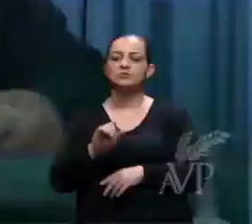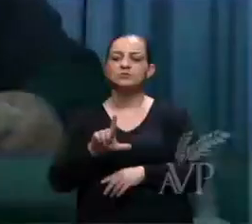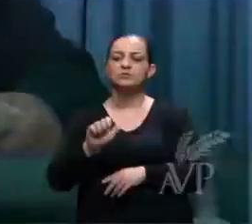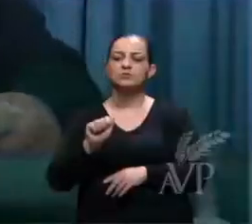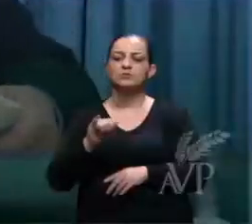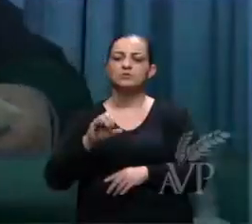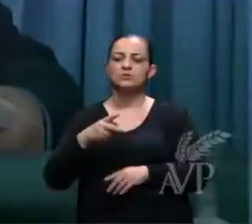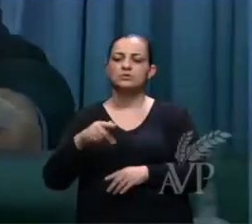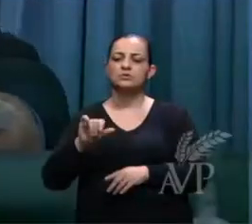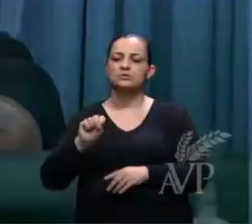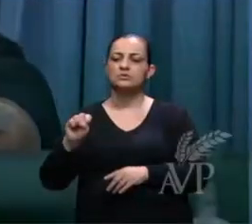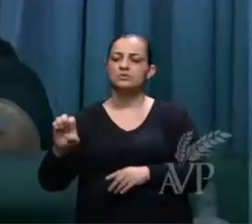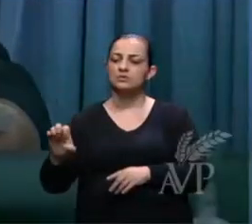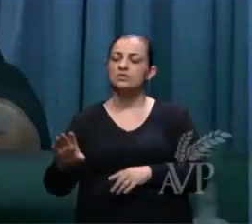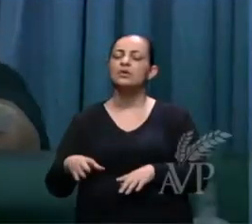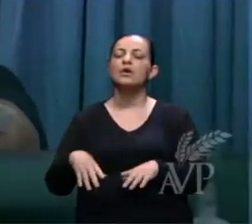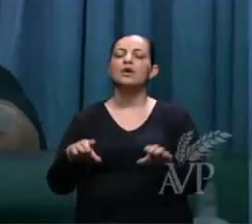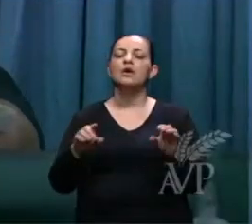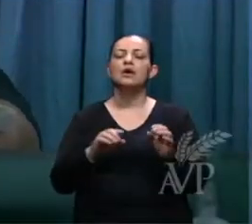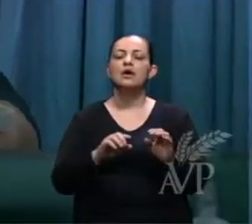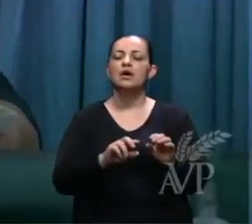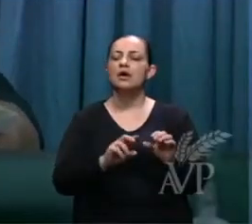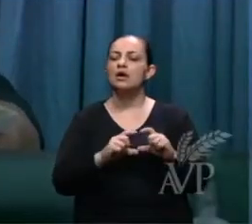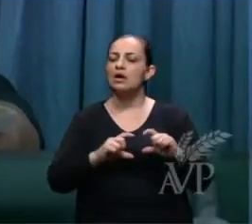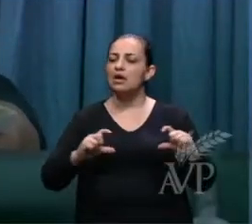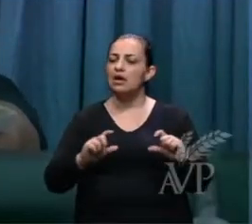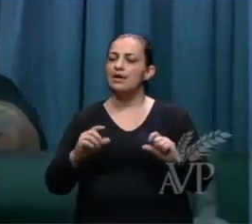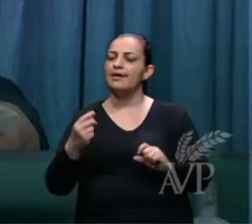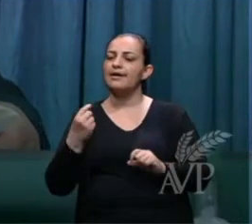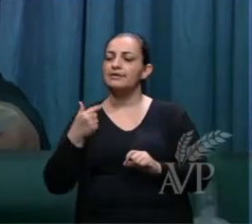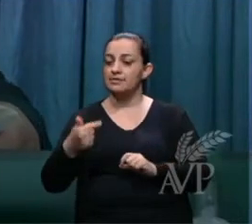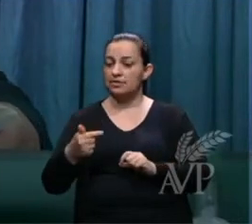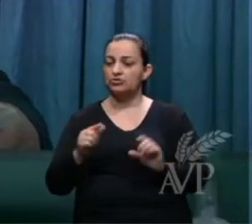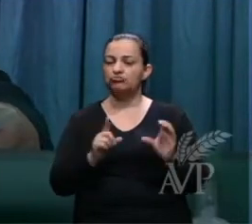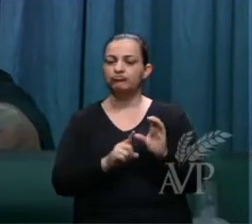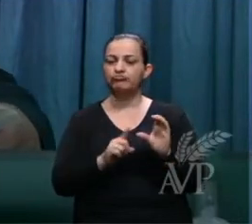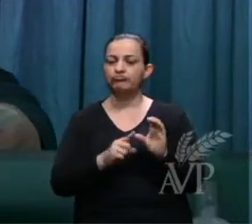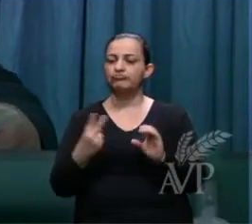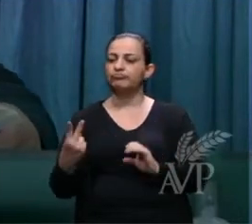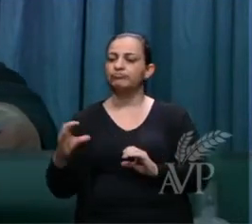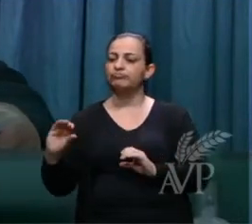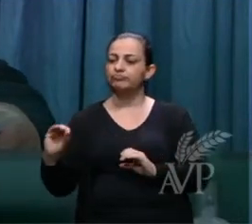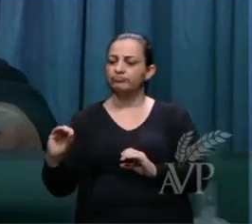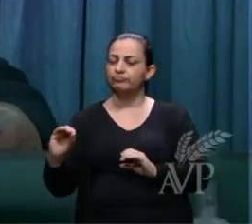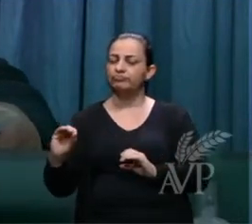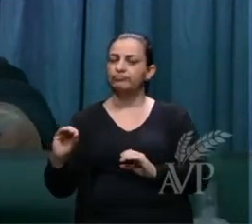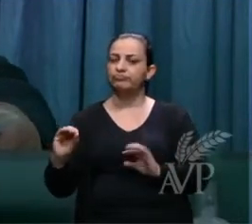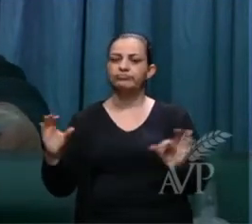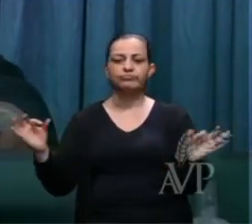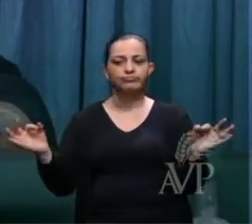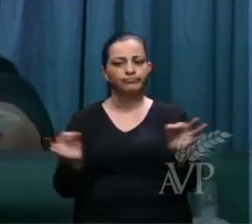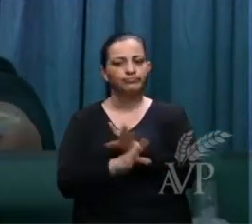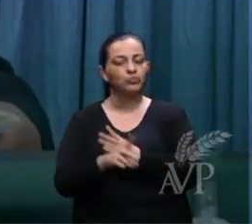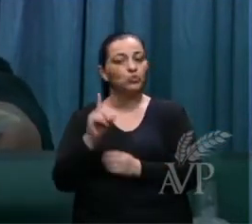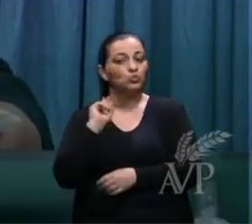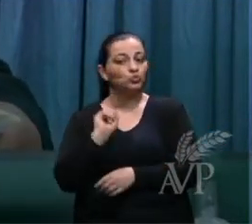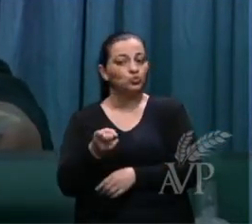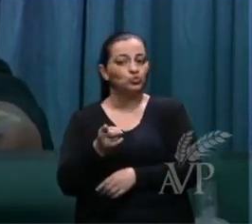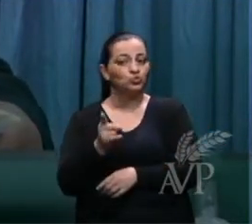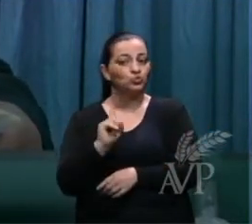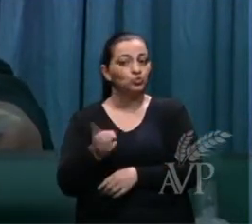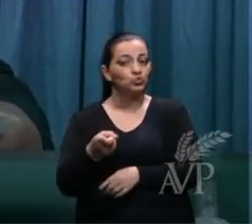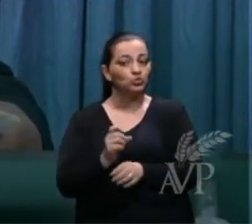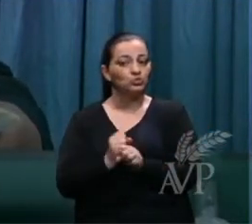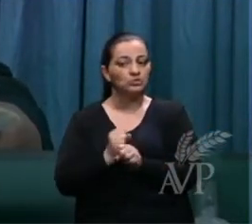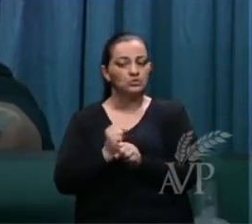e a Bíblia nos diz, verso 7 do capítulo 20, e acabando os mil anos, quer dizer,